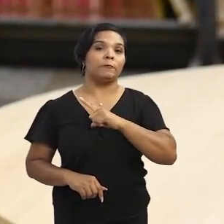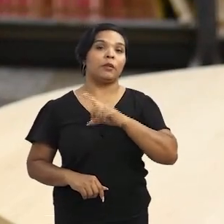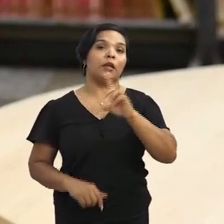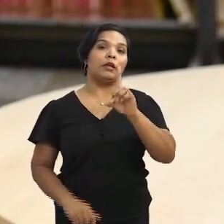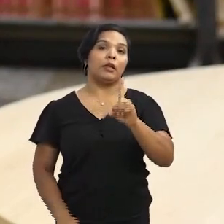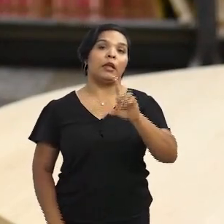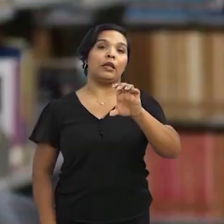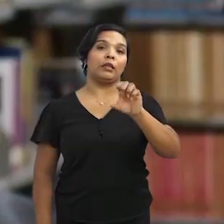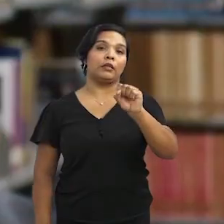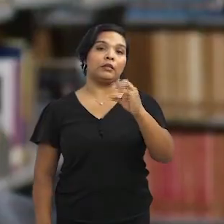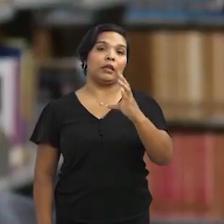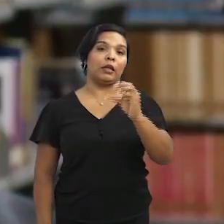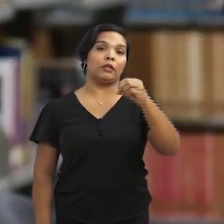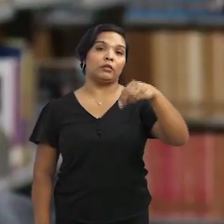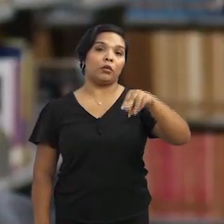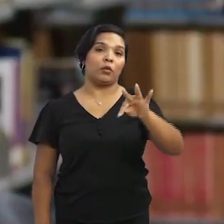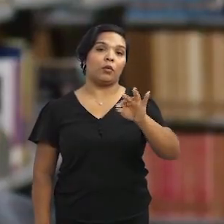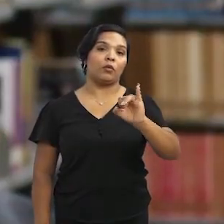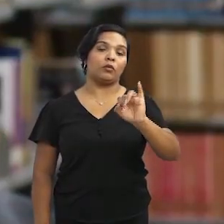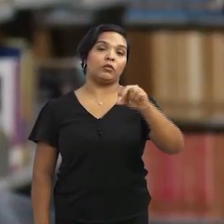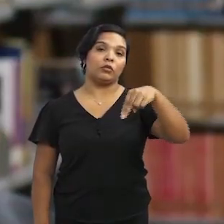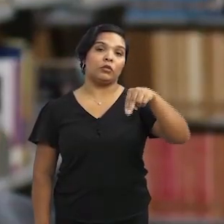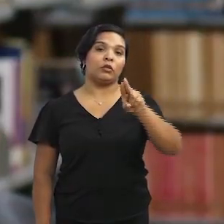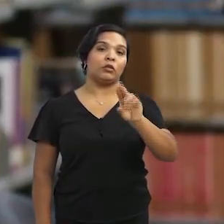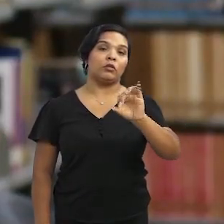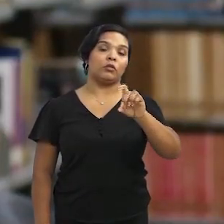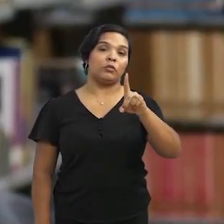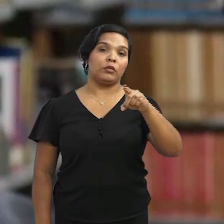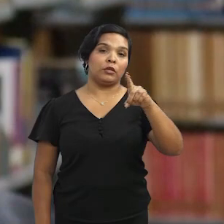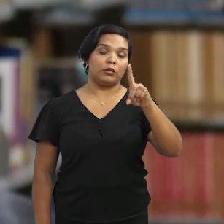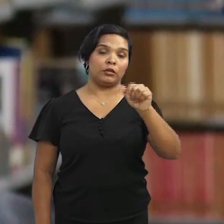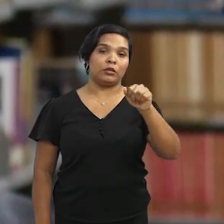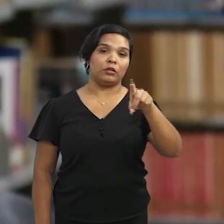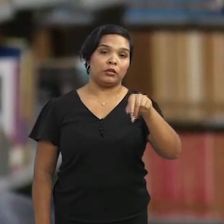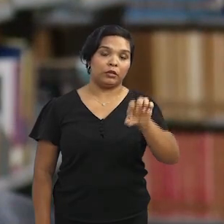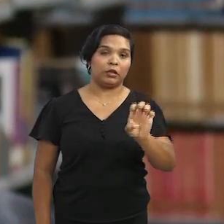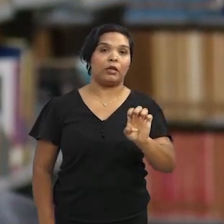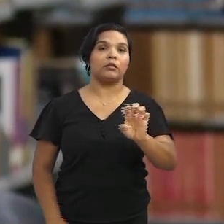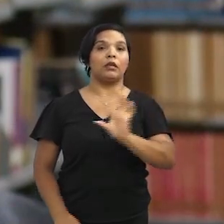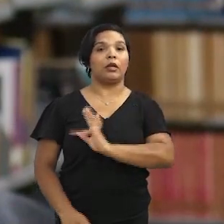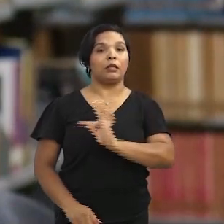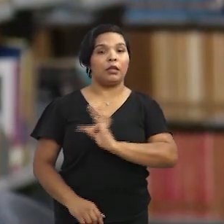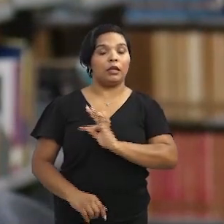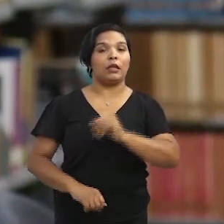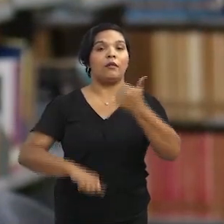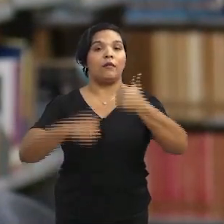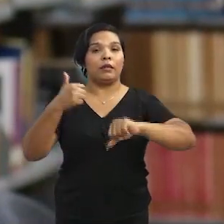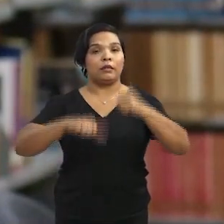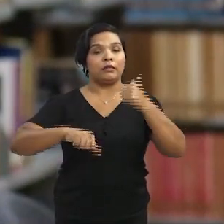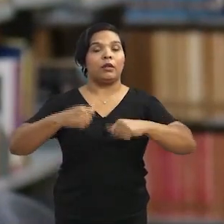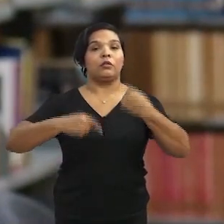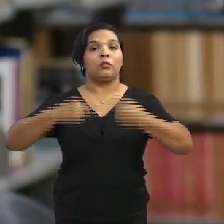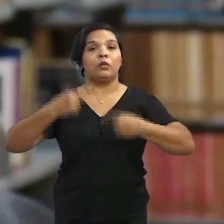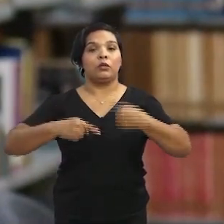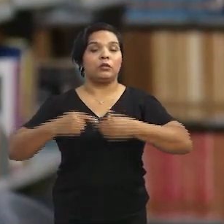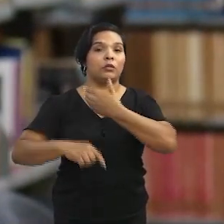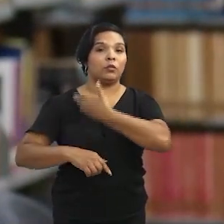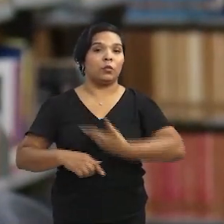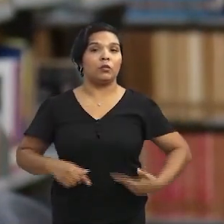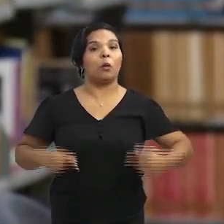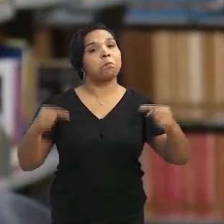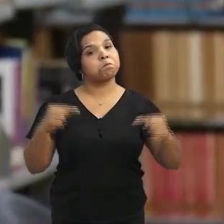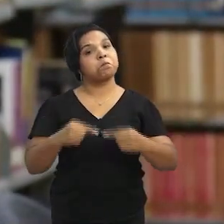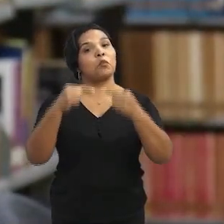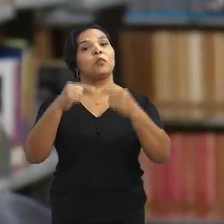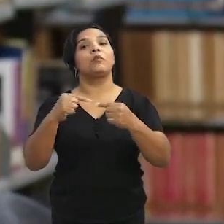da descontinuidade. Então, a técnica da regressão descontinua, que é uma das técnicas utilizadas para avaliação de políticas públicas, ela se